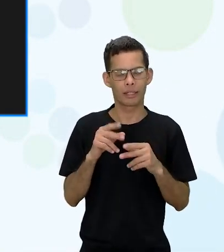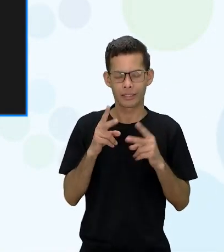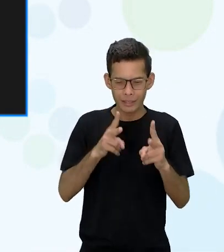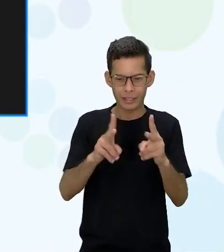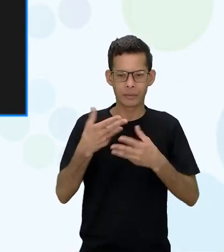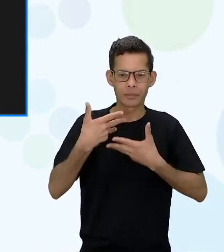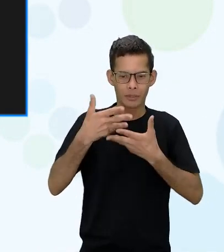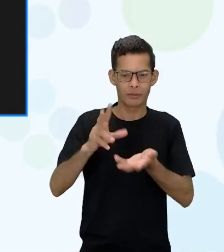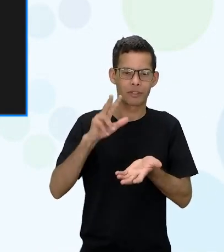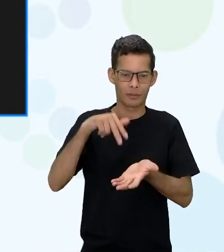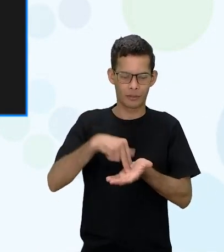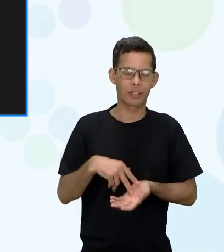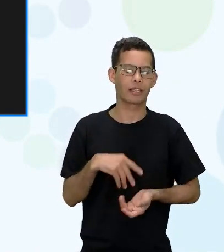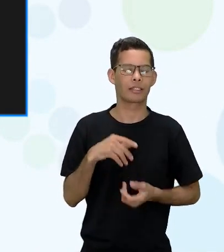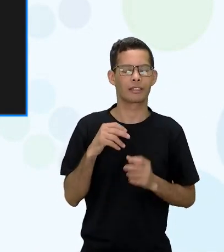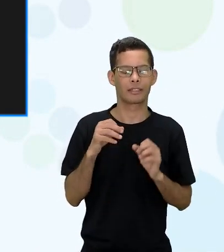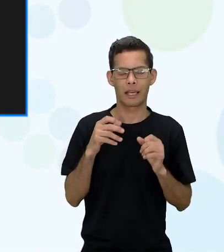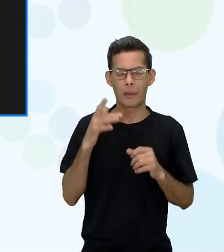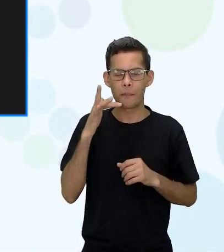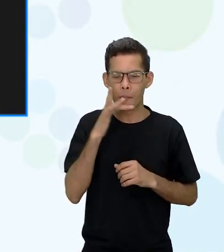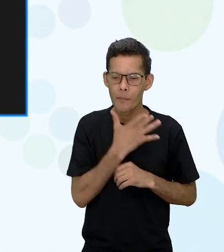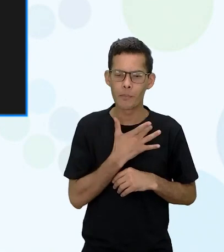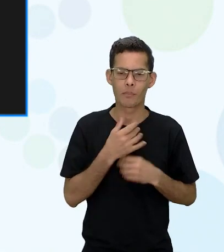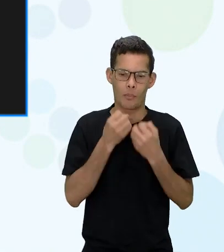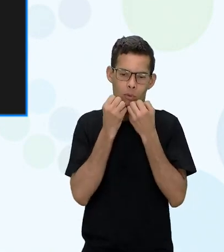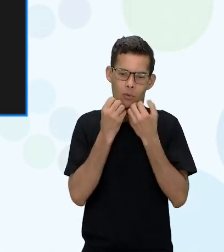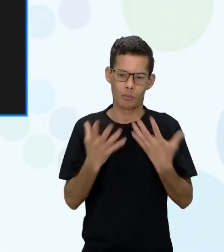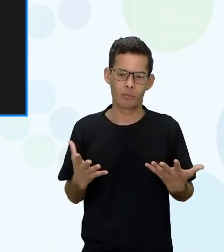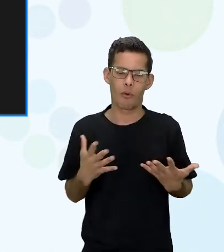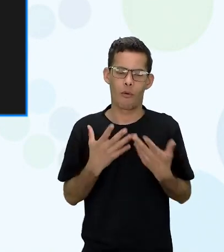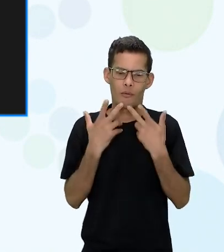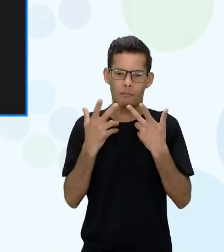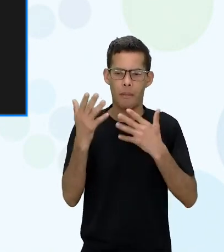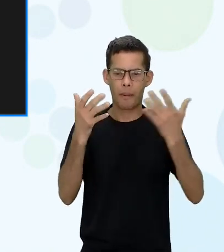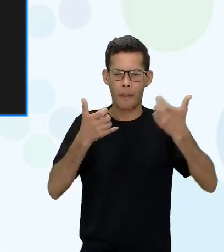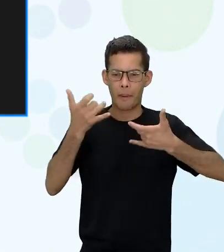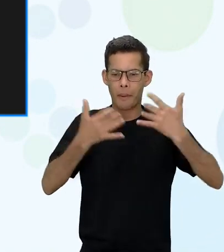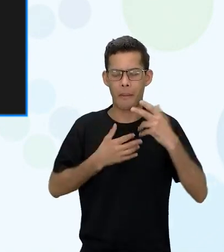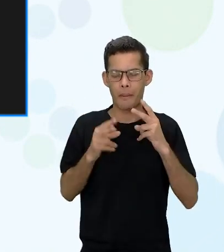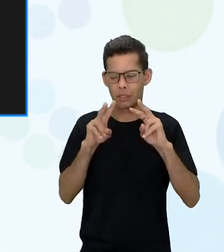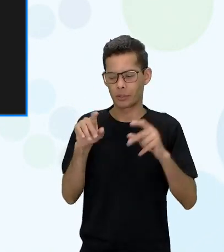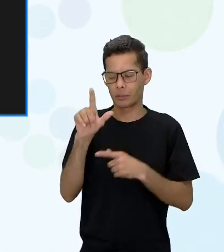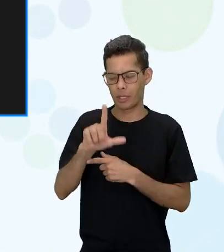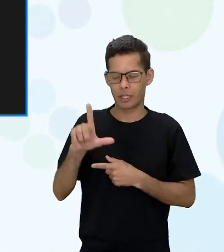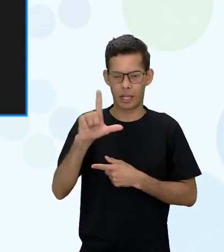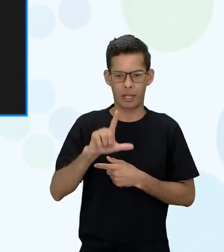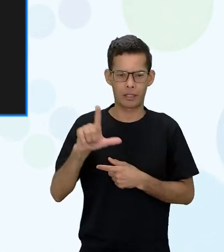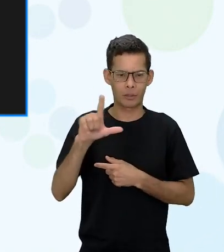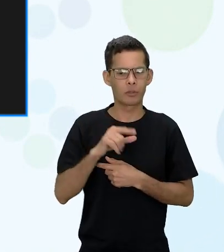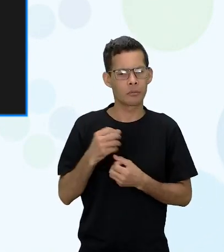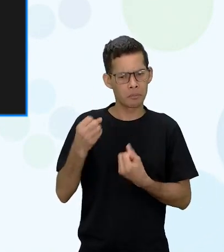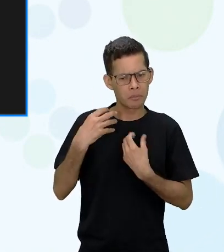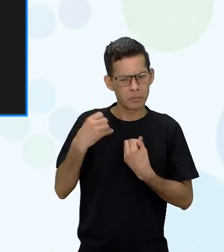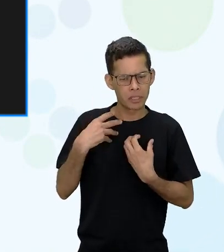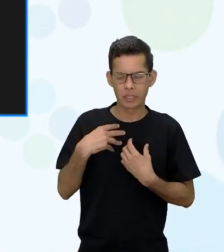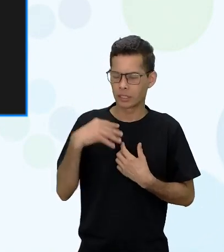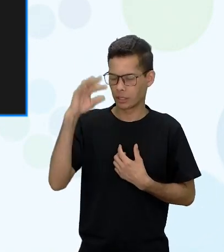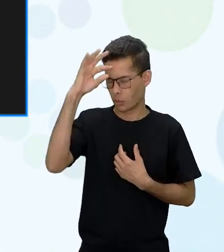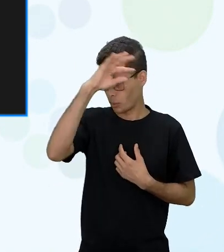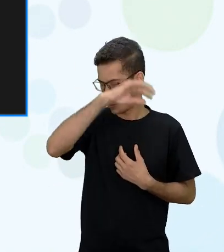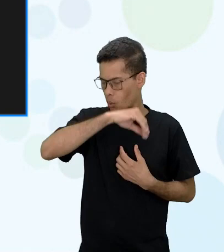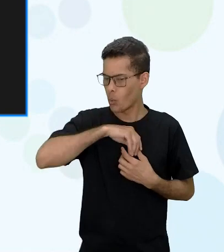é uma delícia conversar sobre literatura e eu sempre aprendo muito com vocês